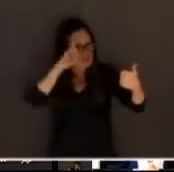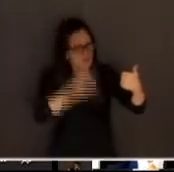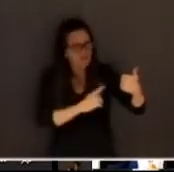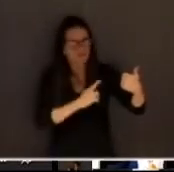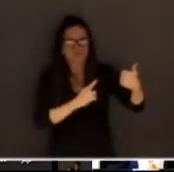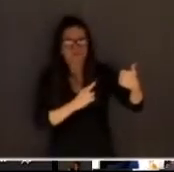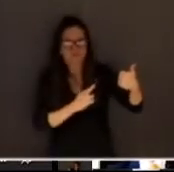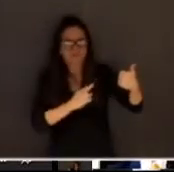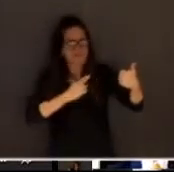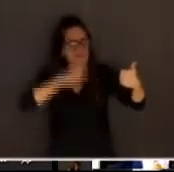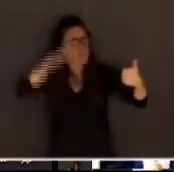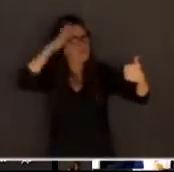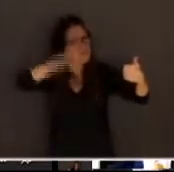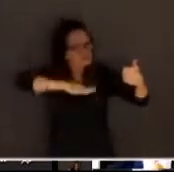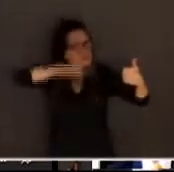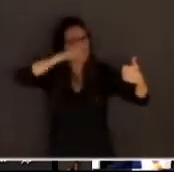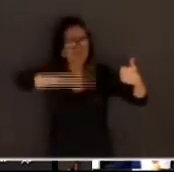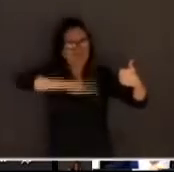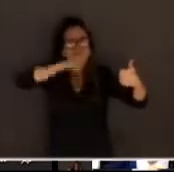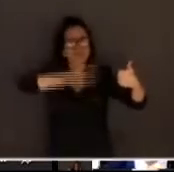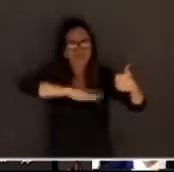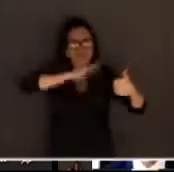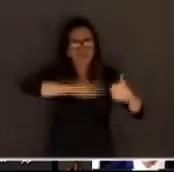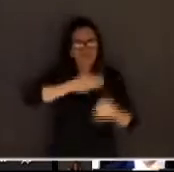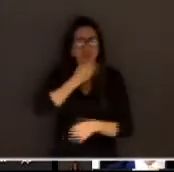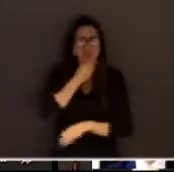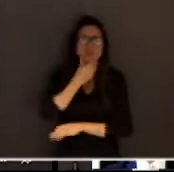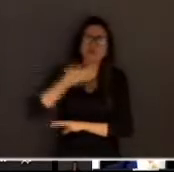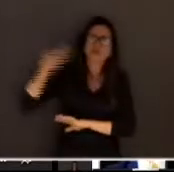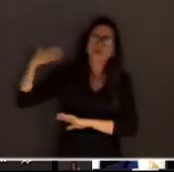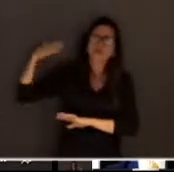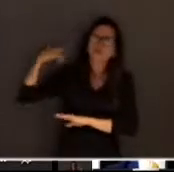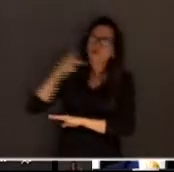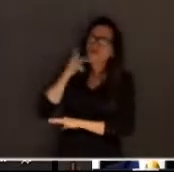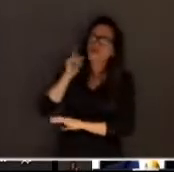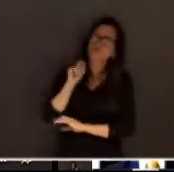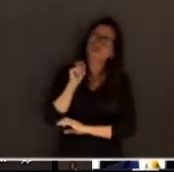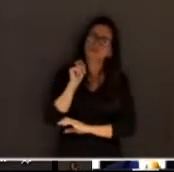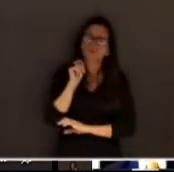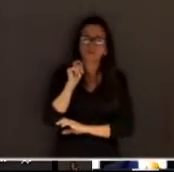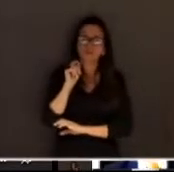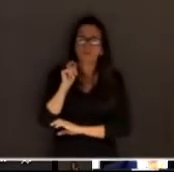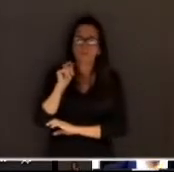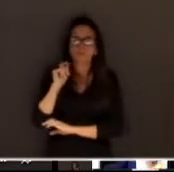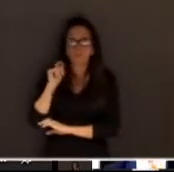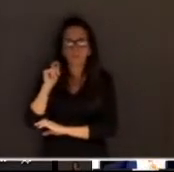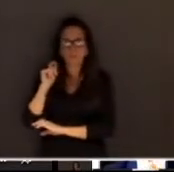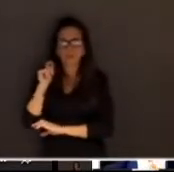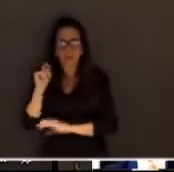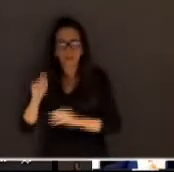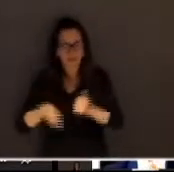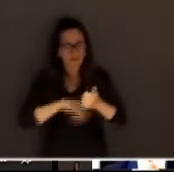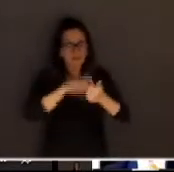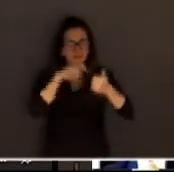Rui Barbosa, há muito tempo, disse que existem duas espécies de críticos do júri.